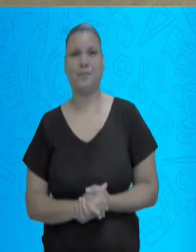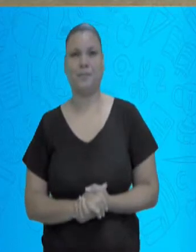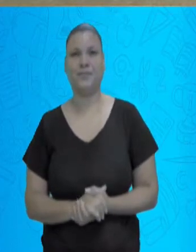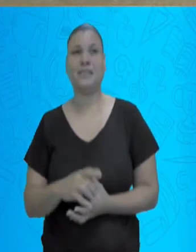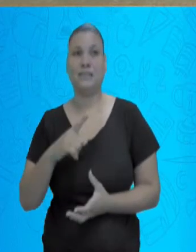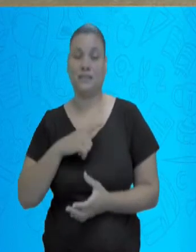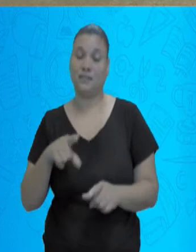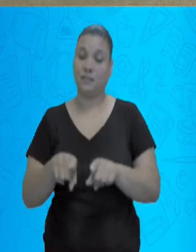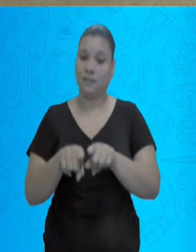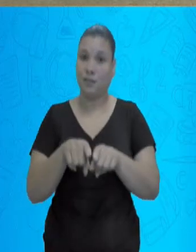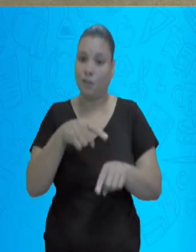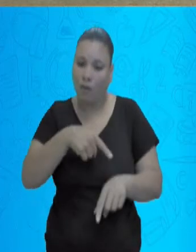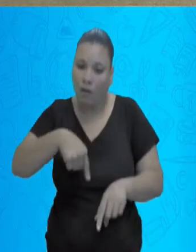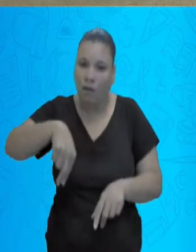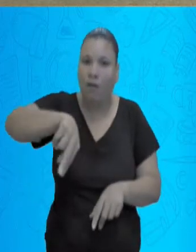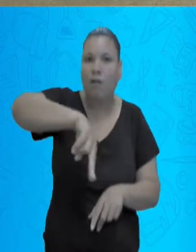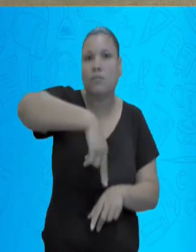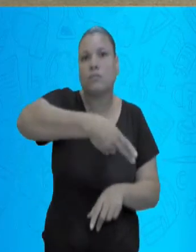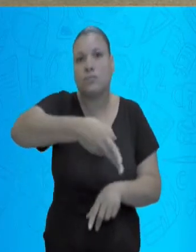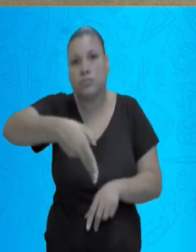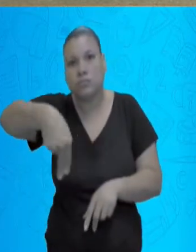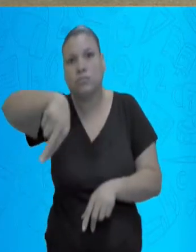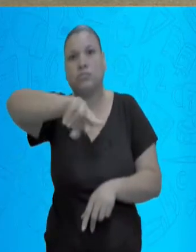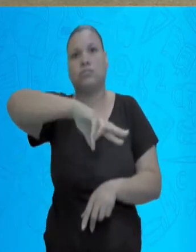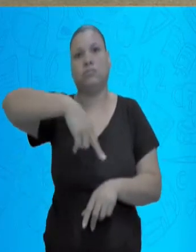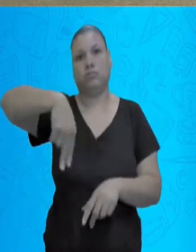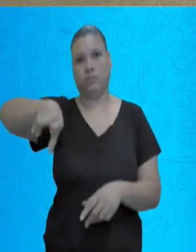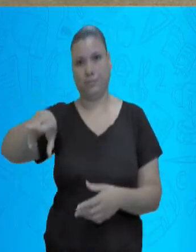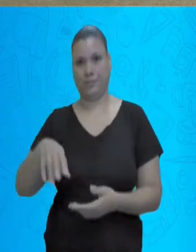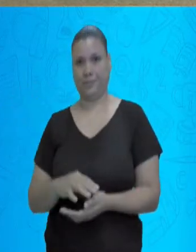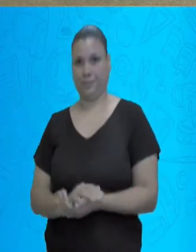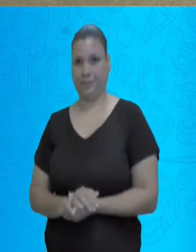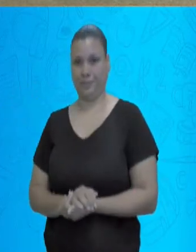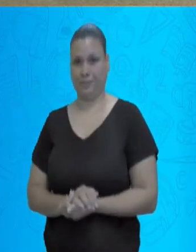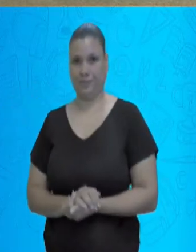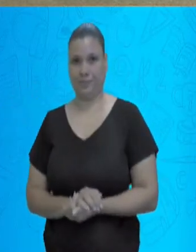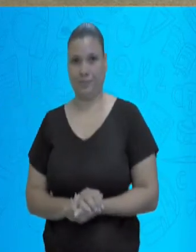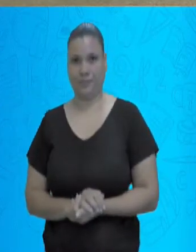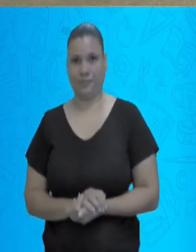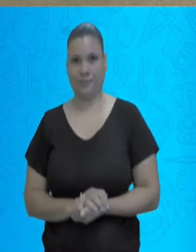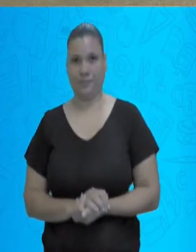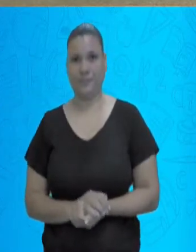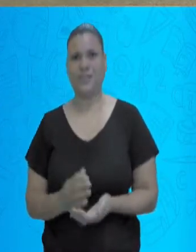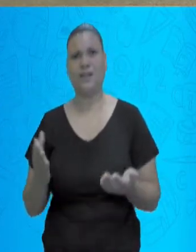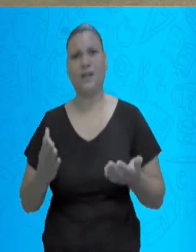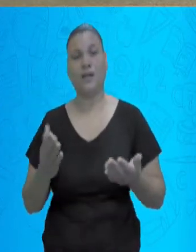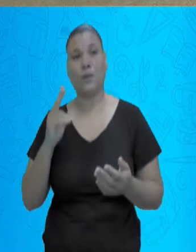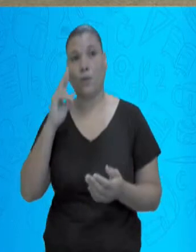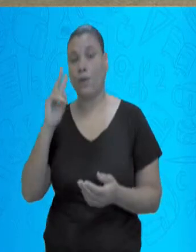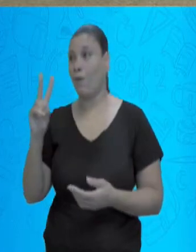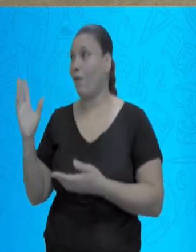nos transmite uma certa sensação de movimento, de estar em movimento. Essa aqui eu gosto muito, sabe?